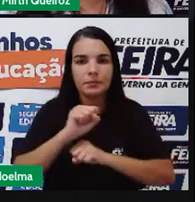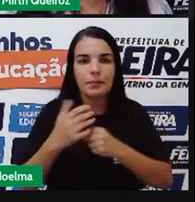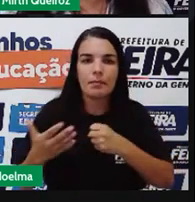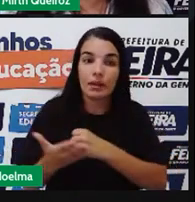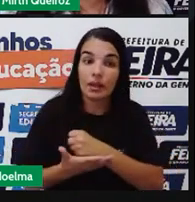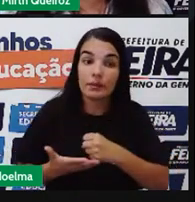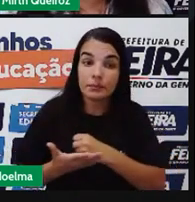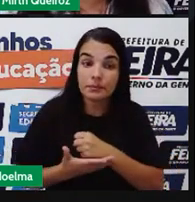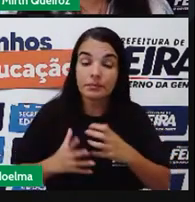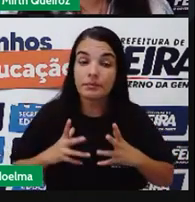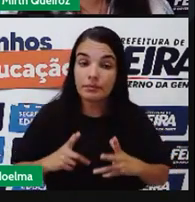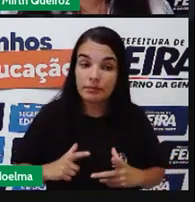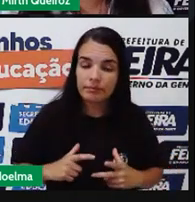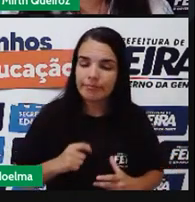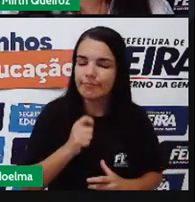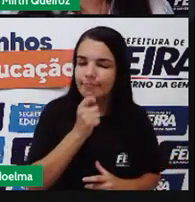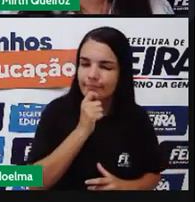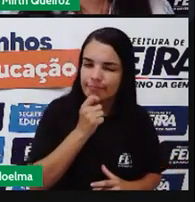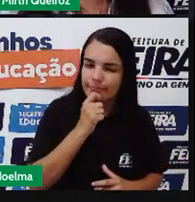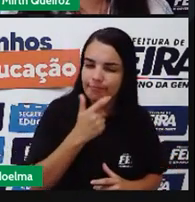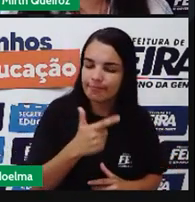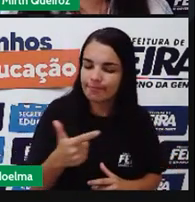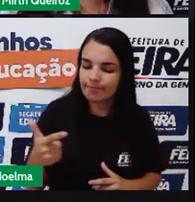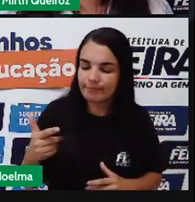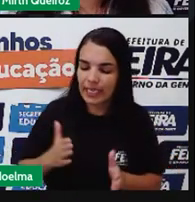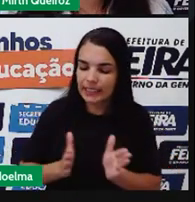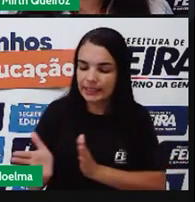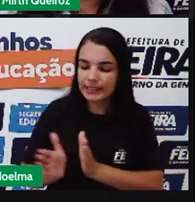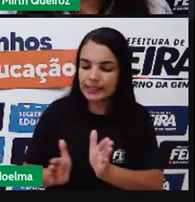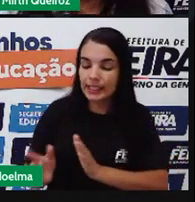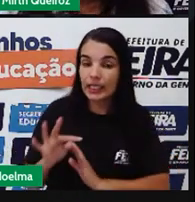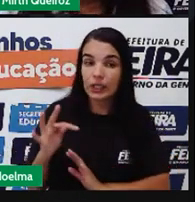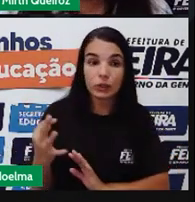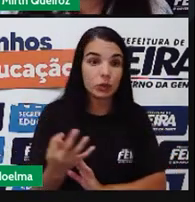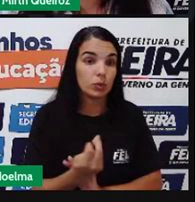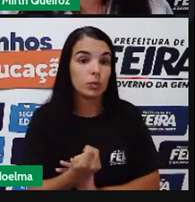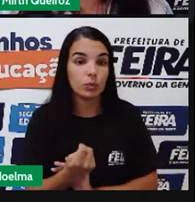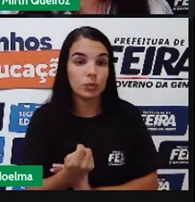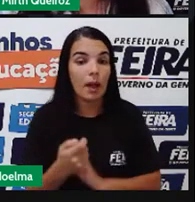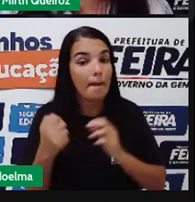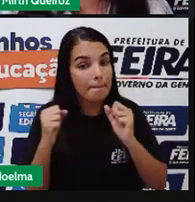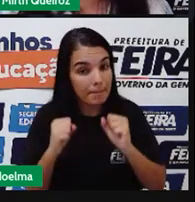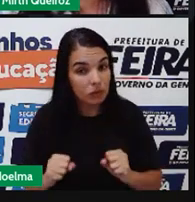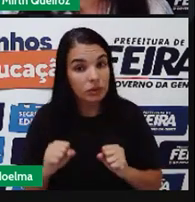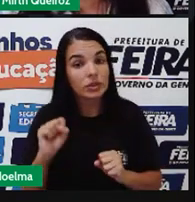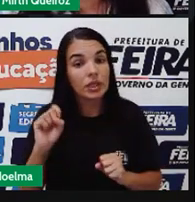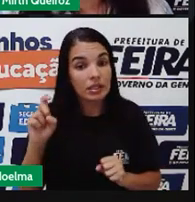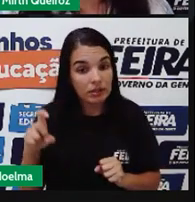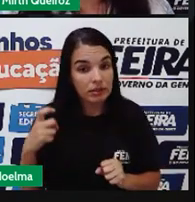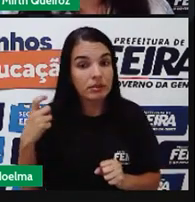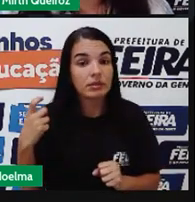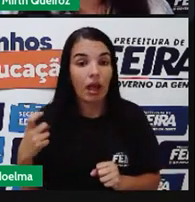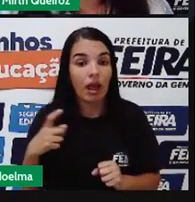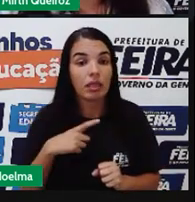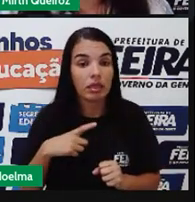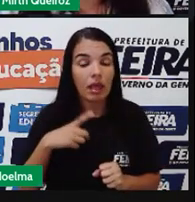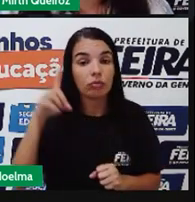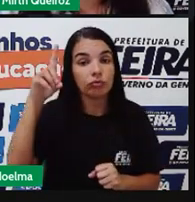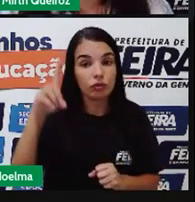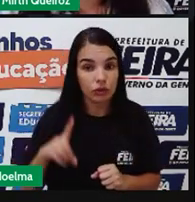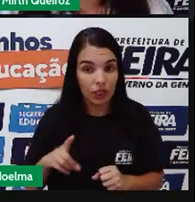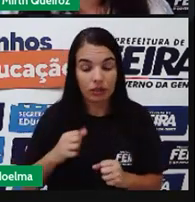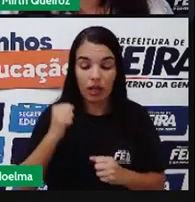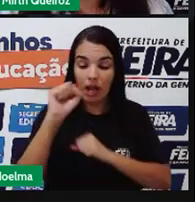Ele ainda Não é De acesso A todos Deveria ter Todos nós Deveríamos ter Direito